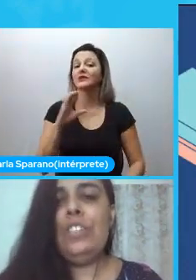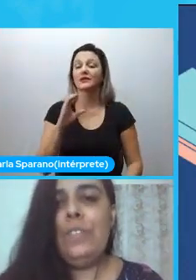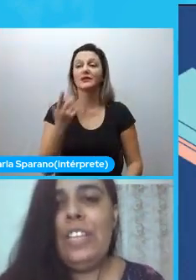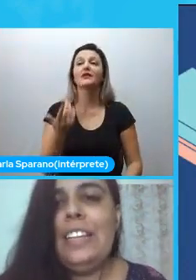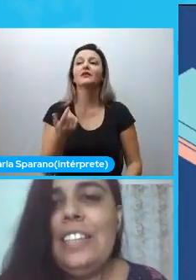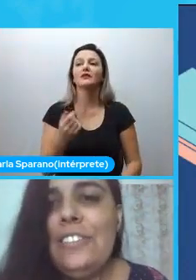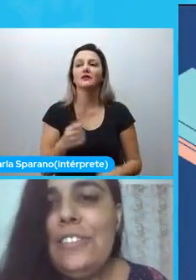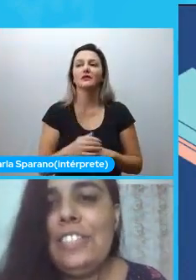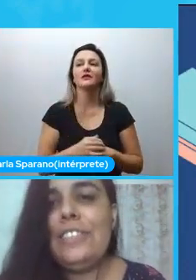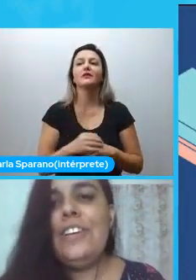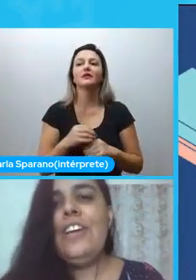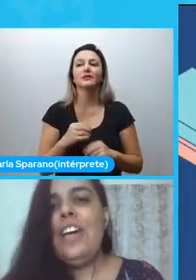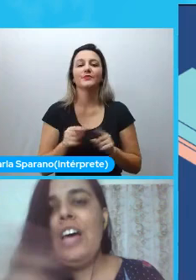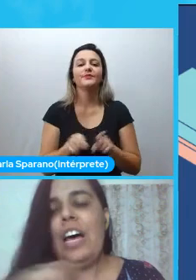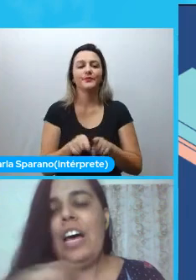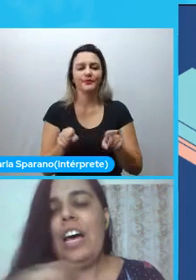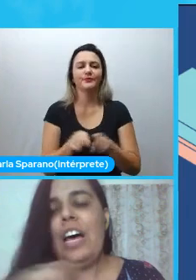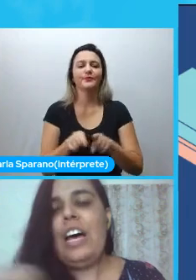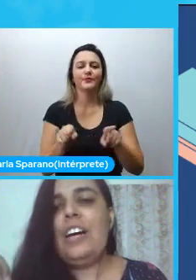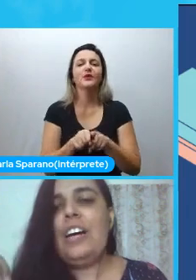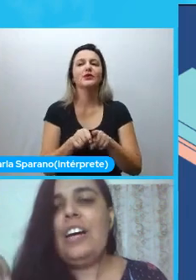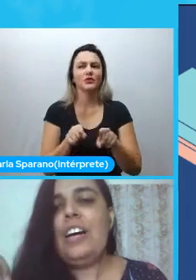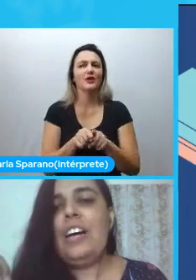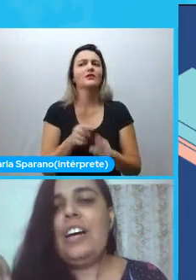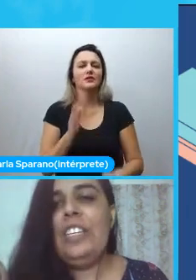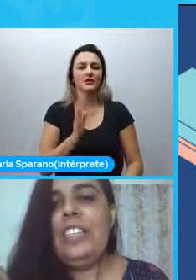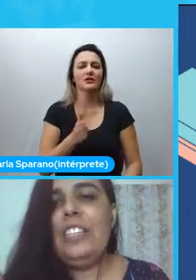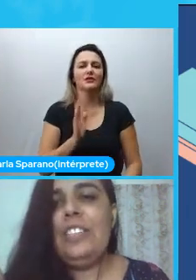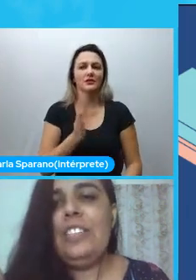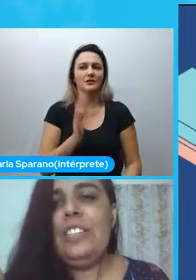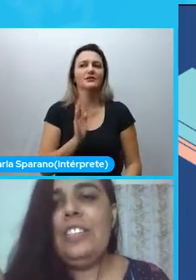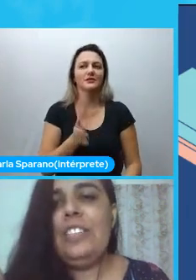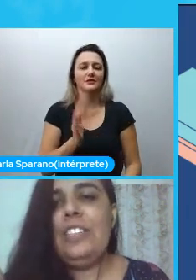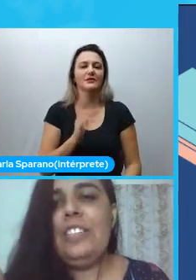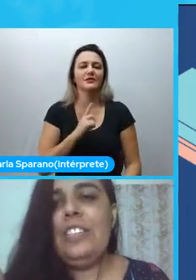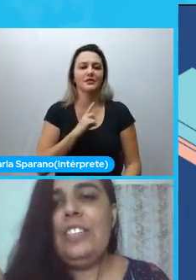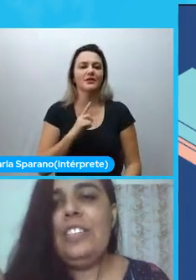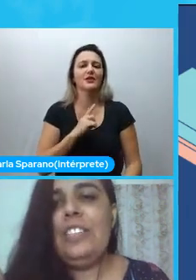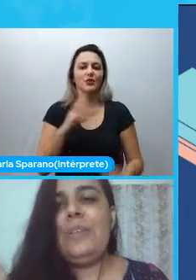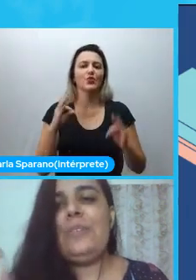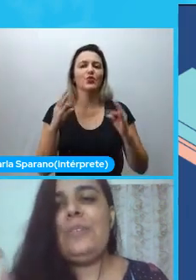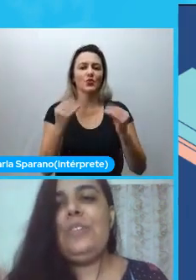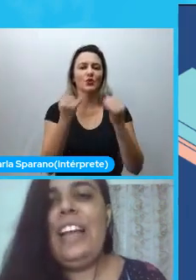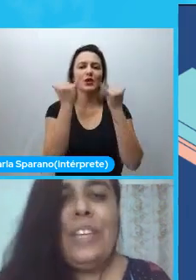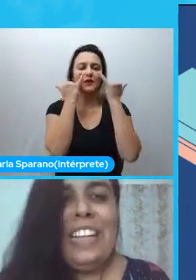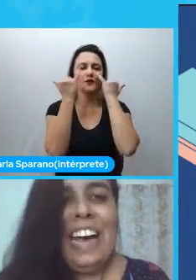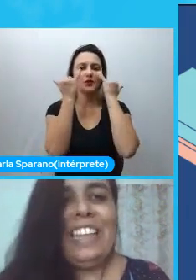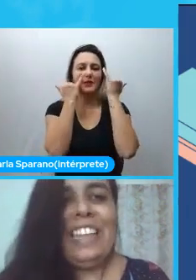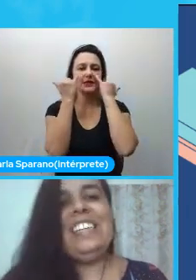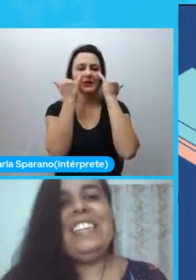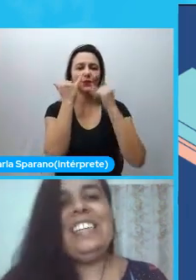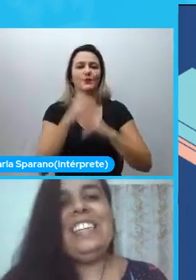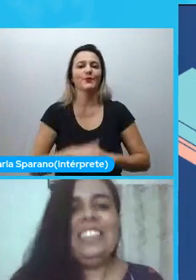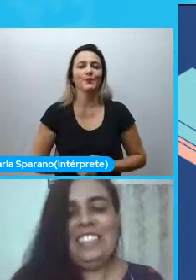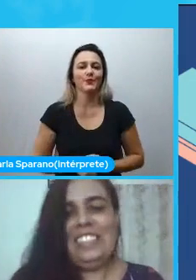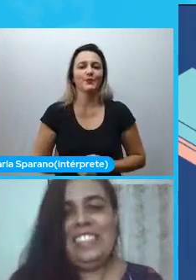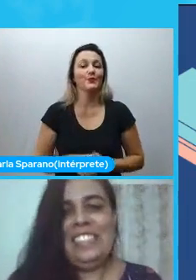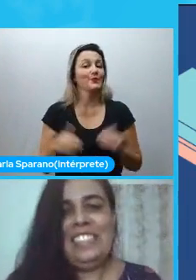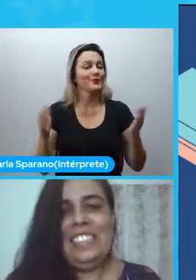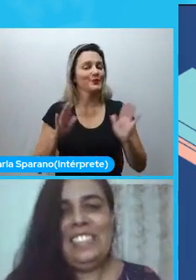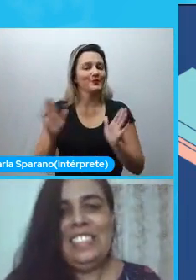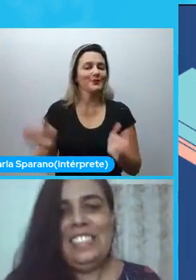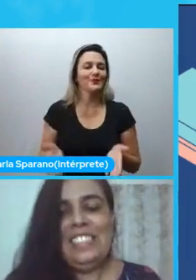Discord, que eu vou estar dando todas as informações. E o palco agora é todo seu,